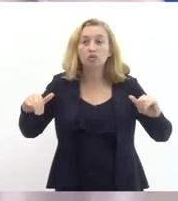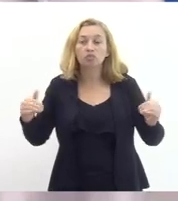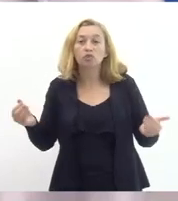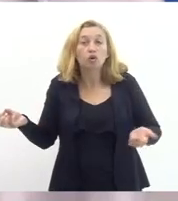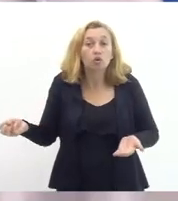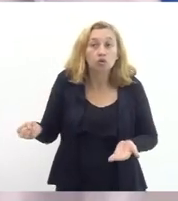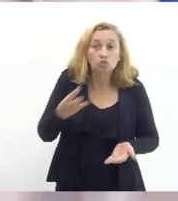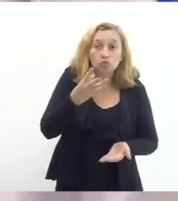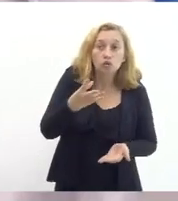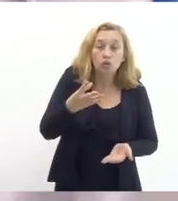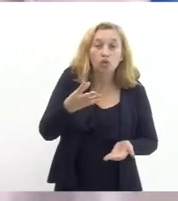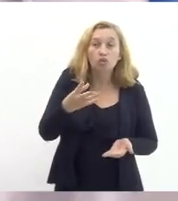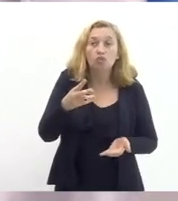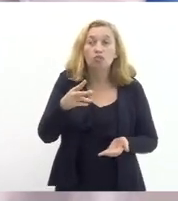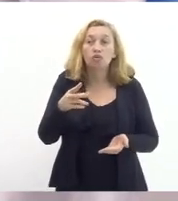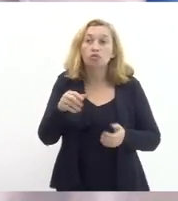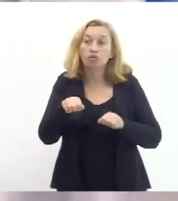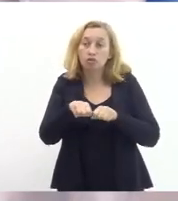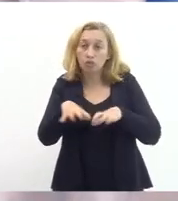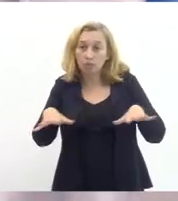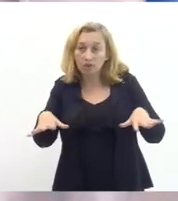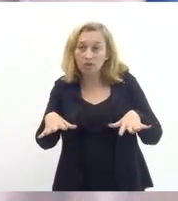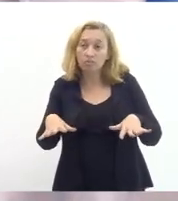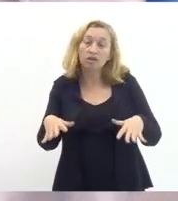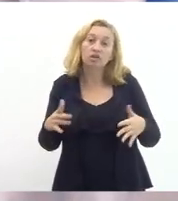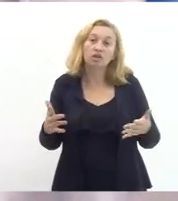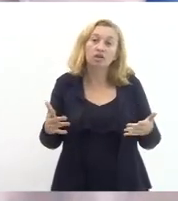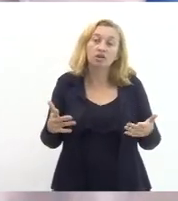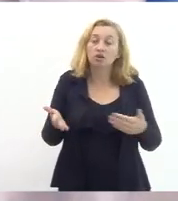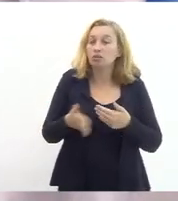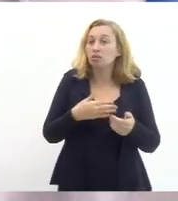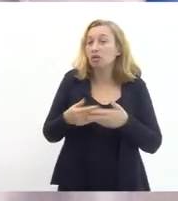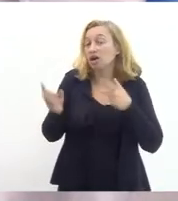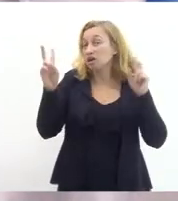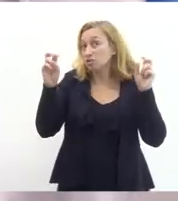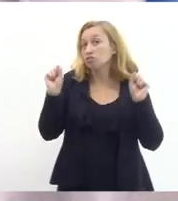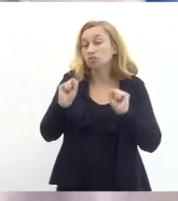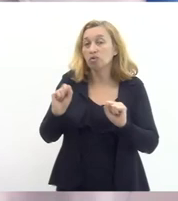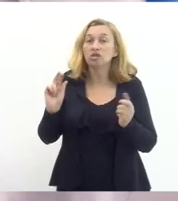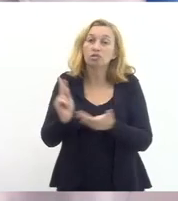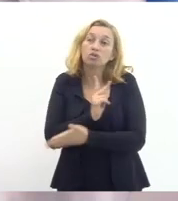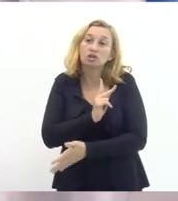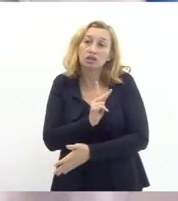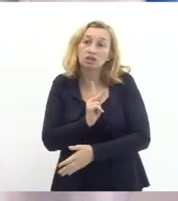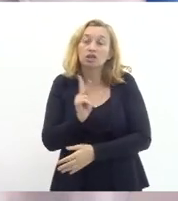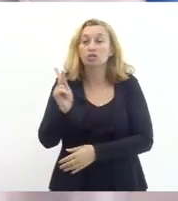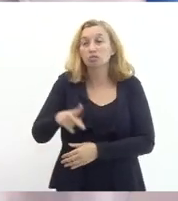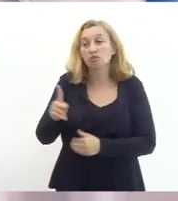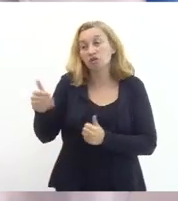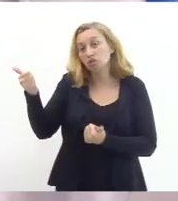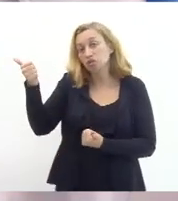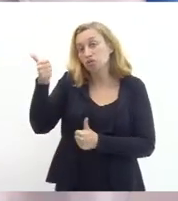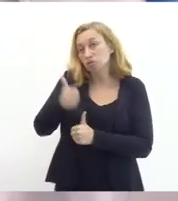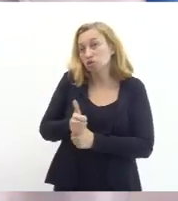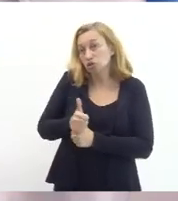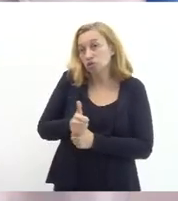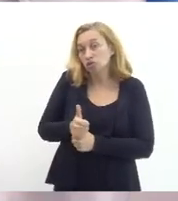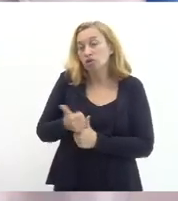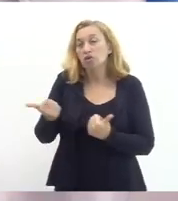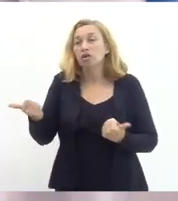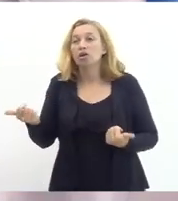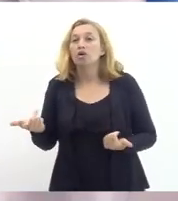um novo agravamento na pandemia que leve a novos afastamentos qualquer situação dessa o professor substituto o contrato